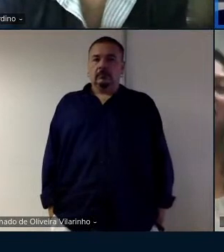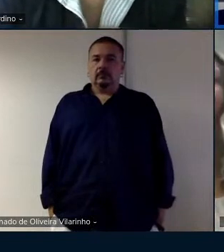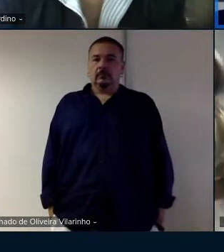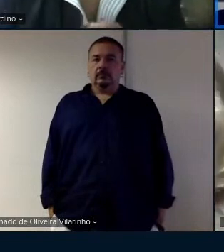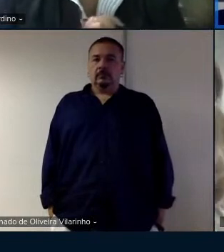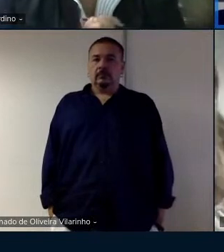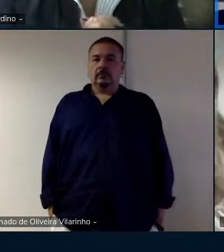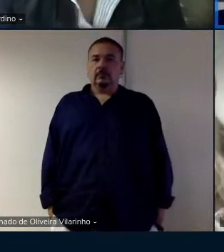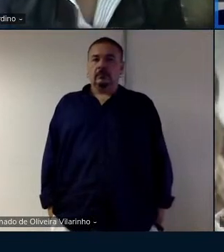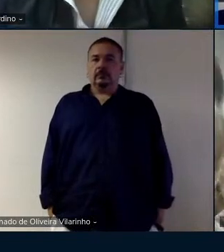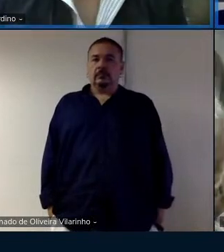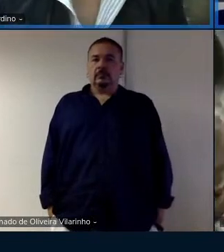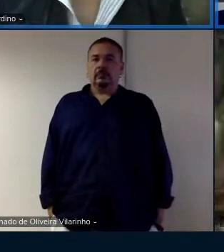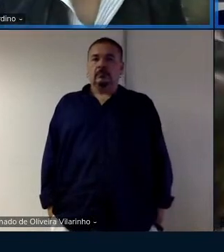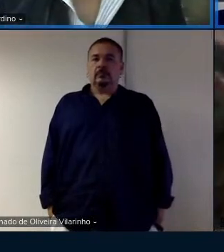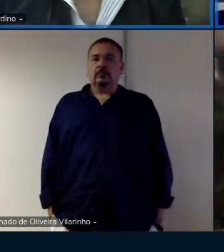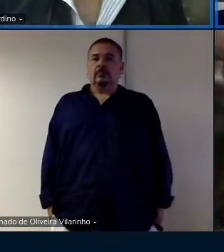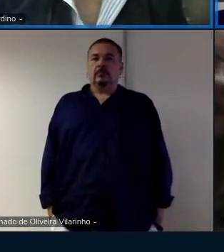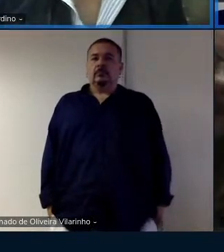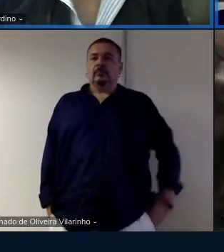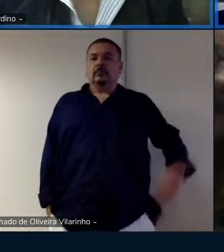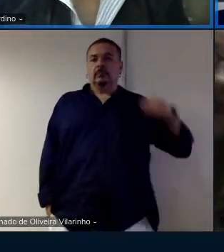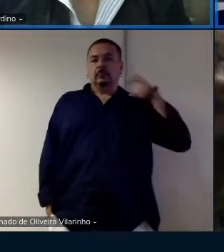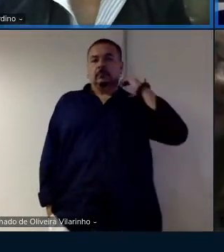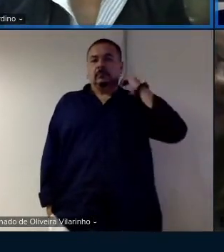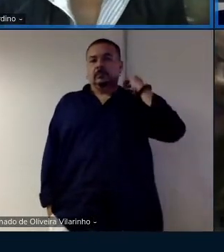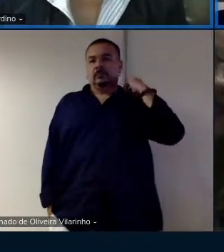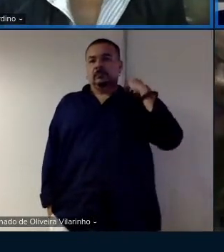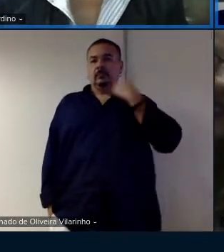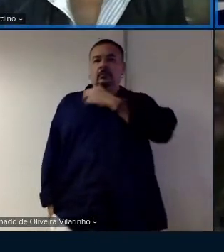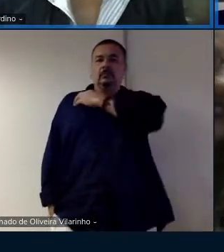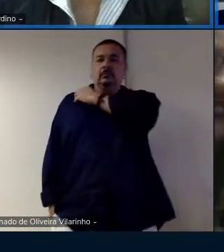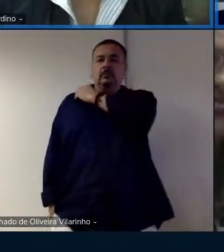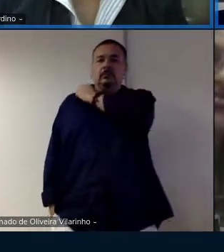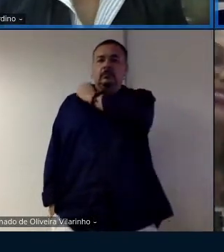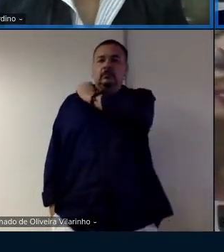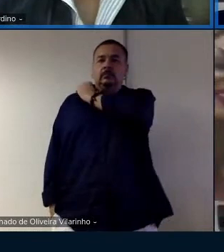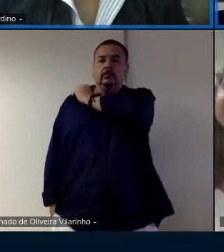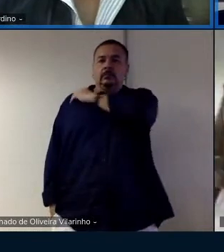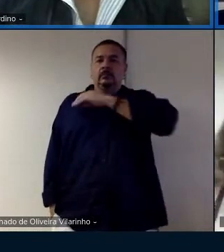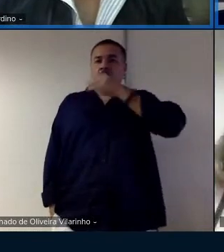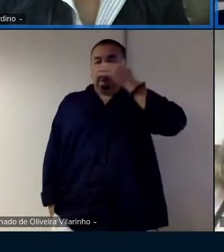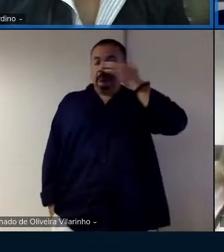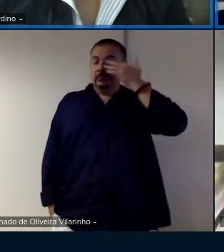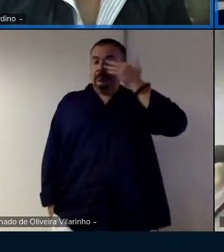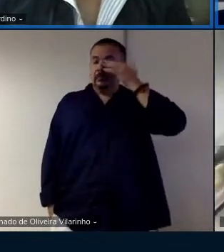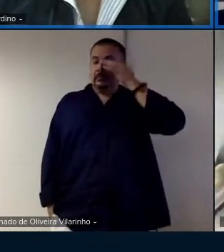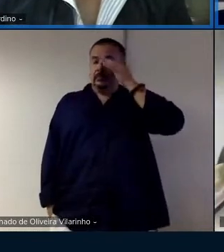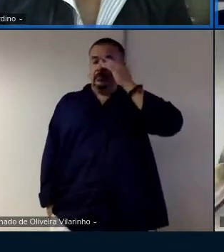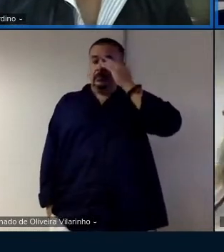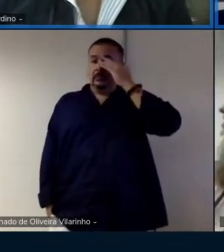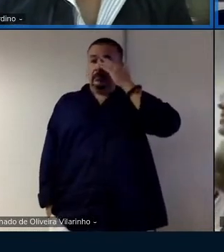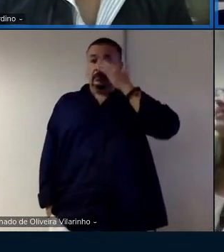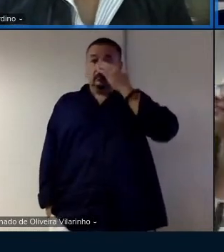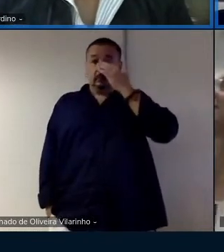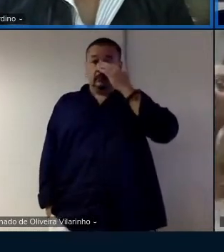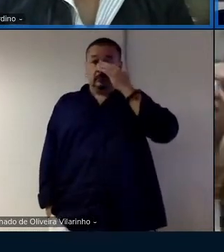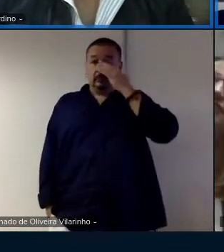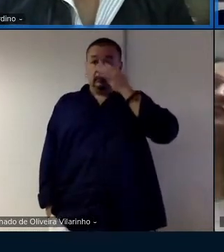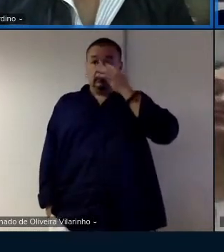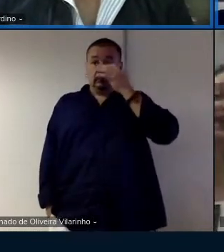geralmente ela era muito interessante aí eu que não mas eu é que tive que correr atrás na sexta-feira ligar para o pessoal